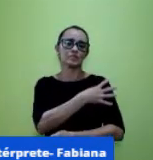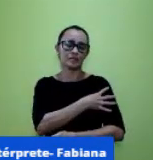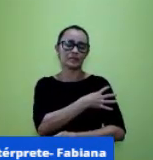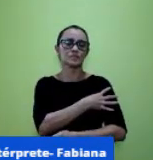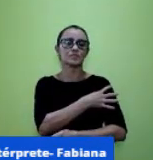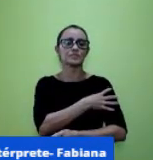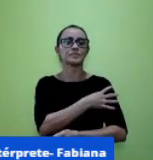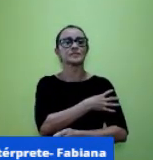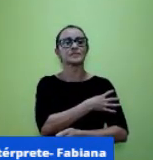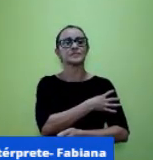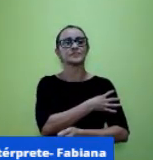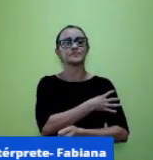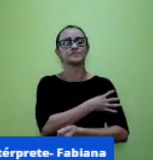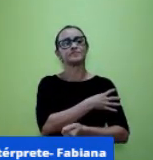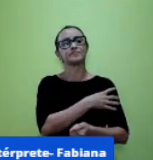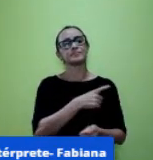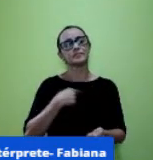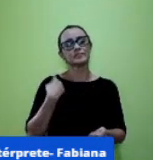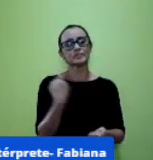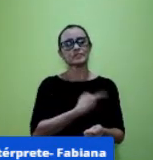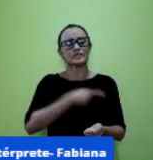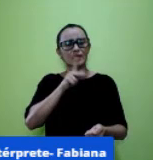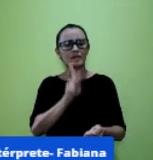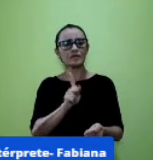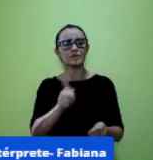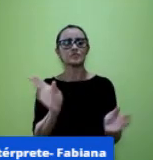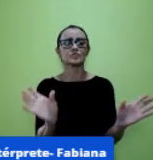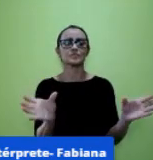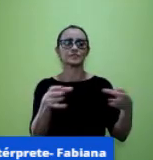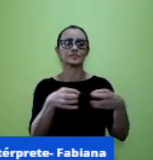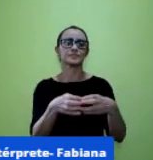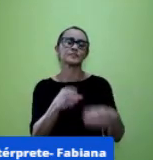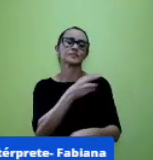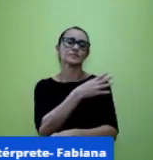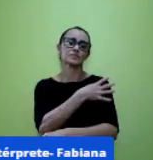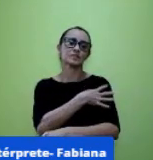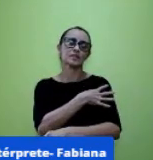a quem nós sempre enquanto equipe de quarto ano nos